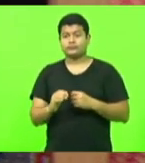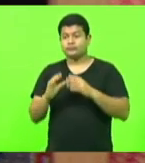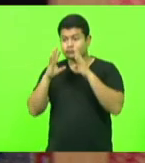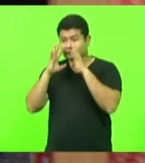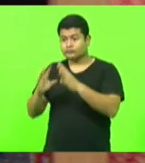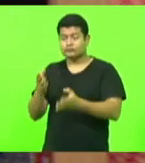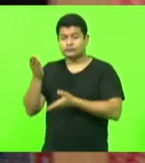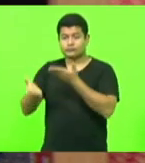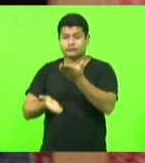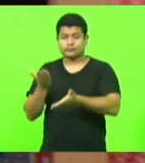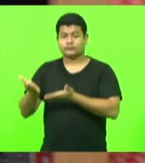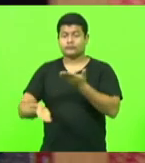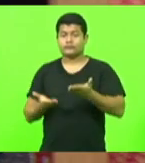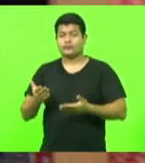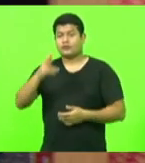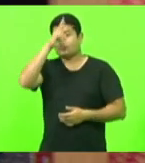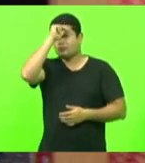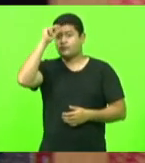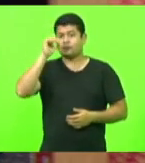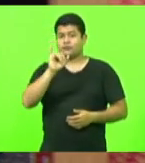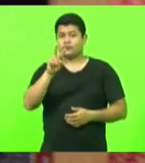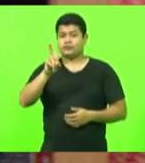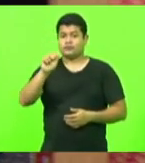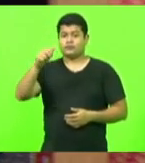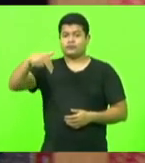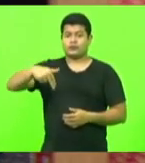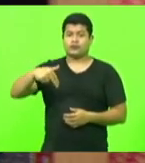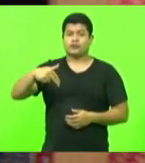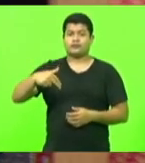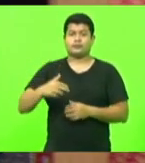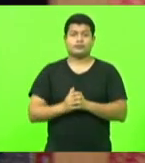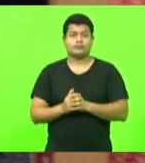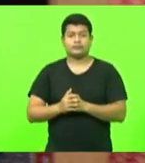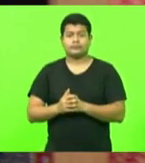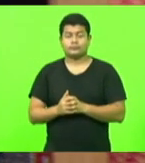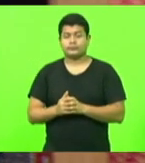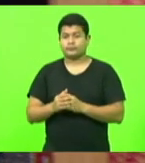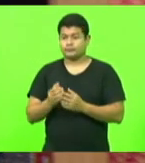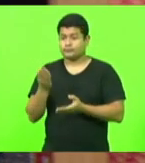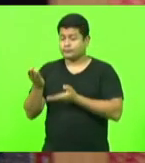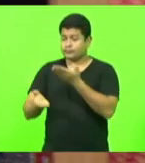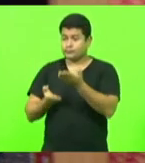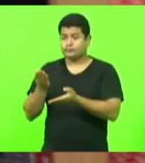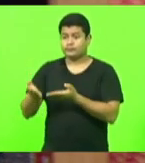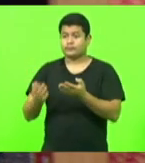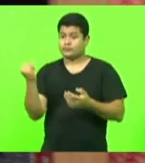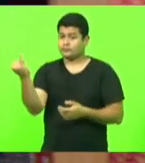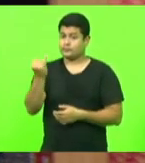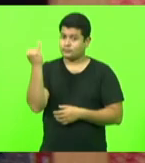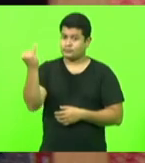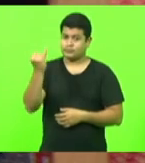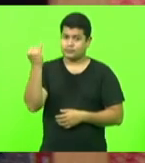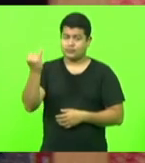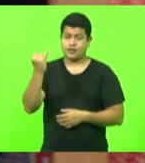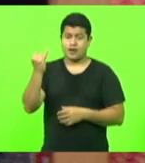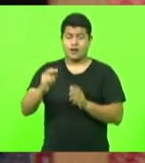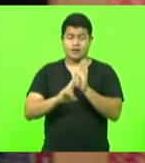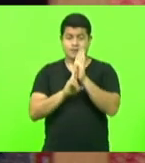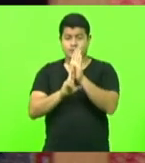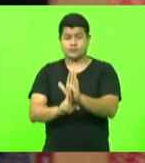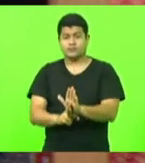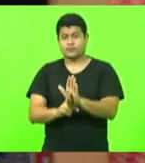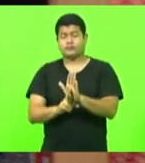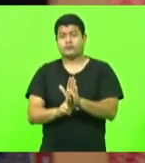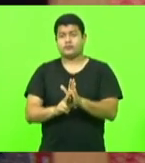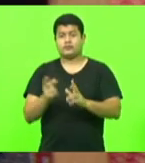ao prefeito Ivan, nosso amigo, e atenda o município pela importância que representa para